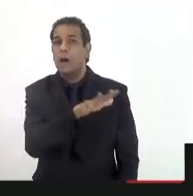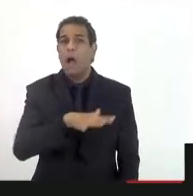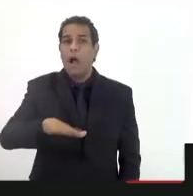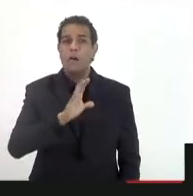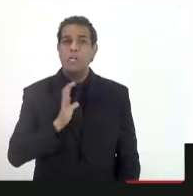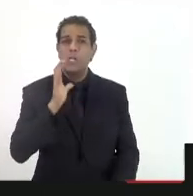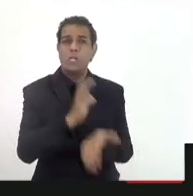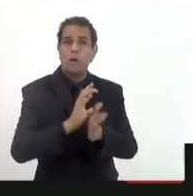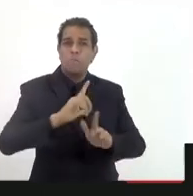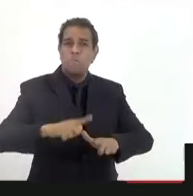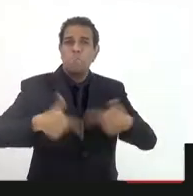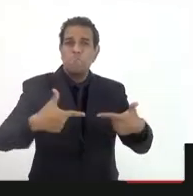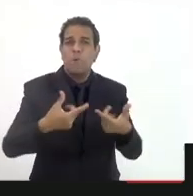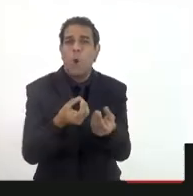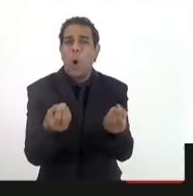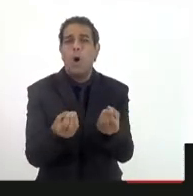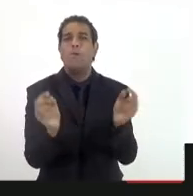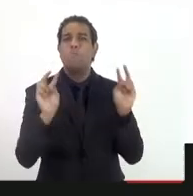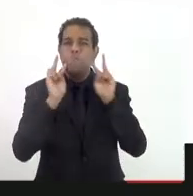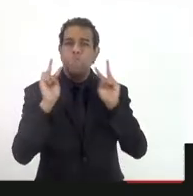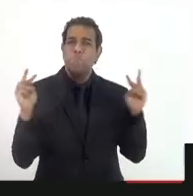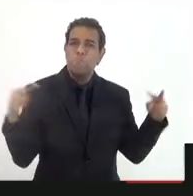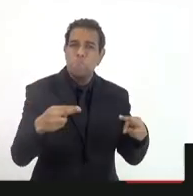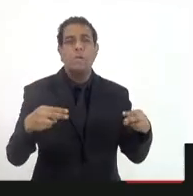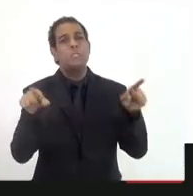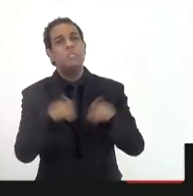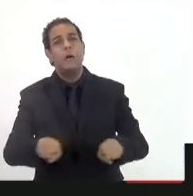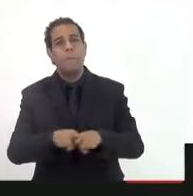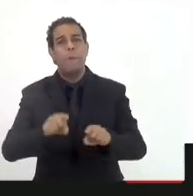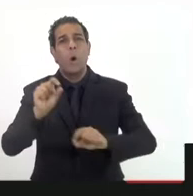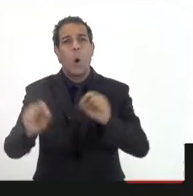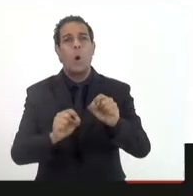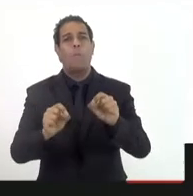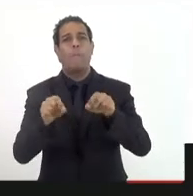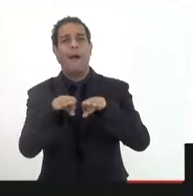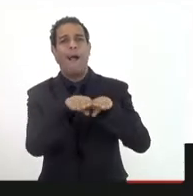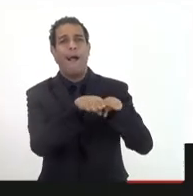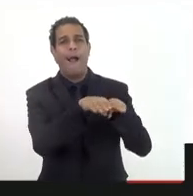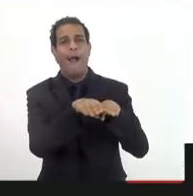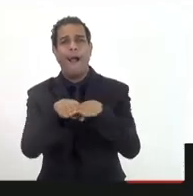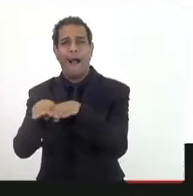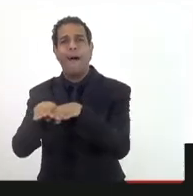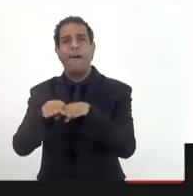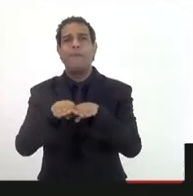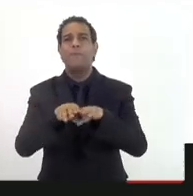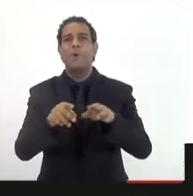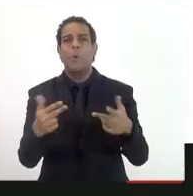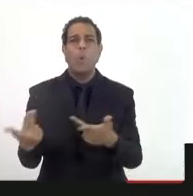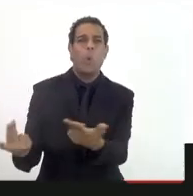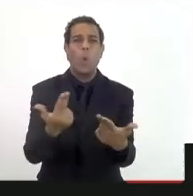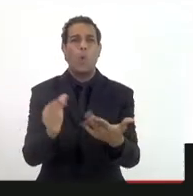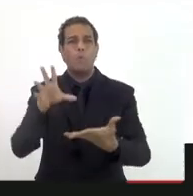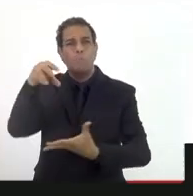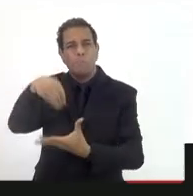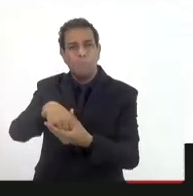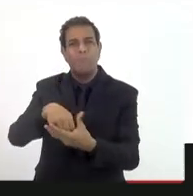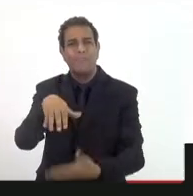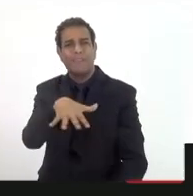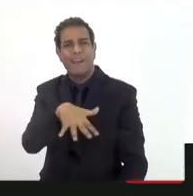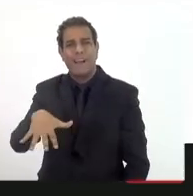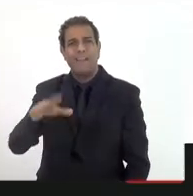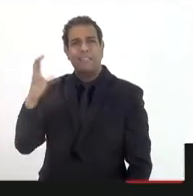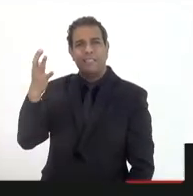investimentos ou também um fundo também de estabilização, como é o de Maricai e o de